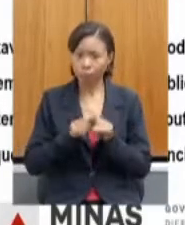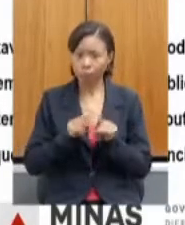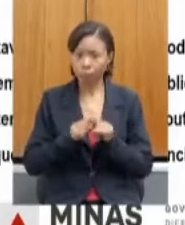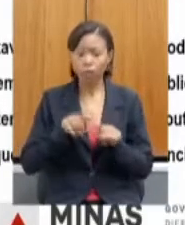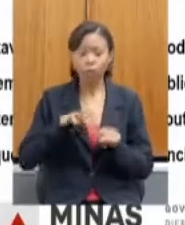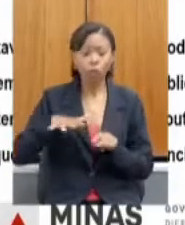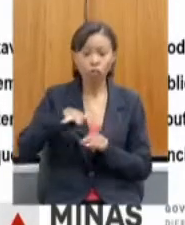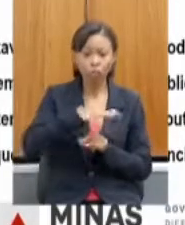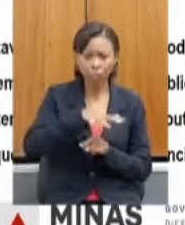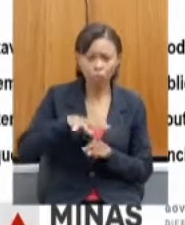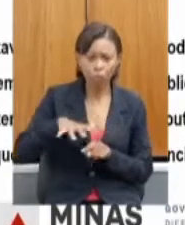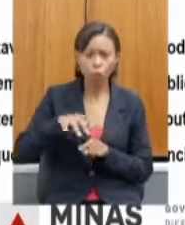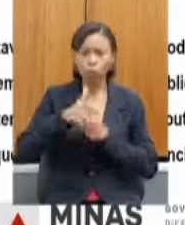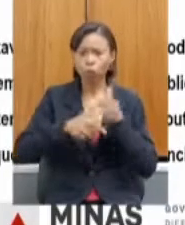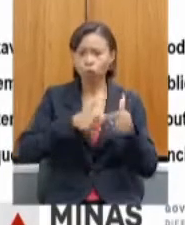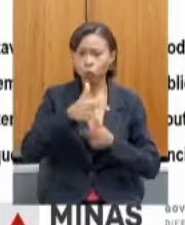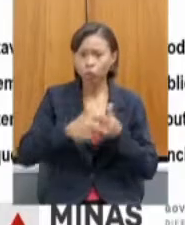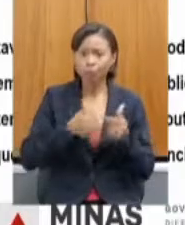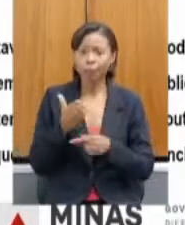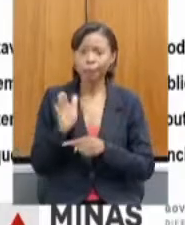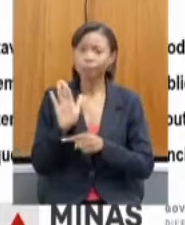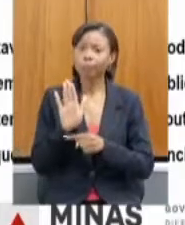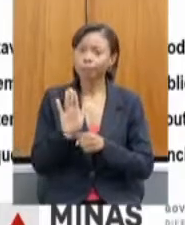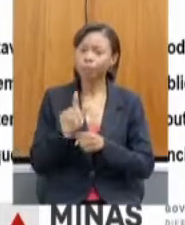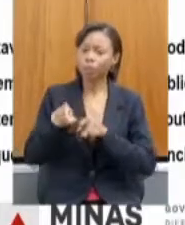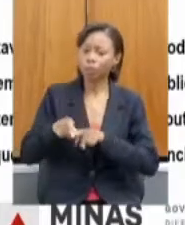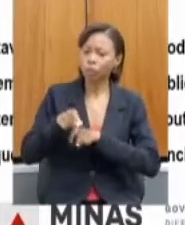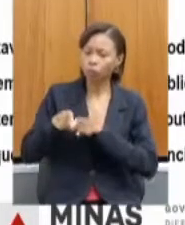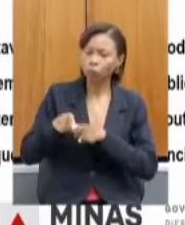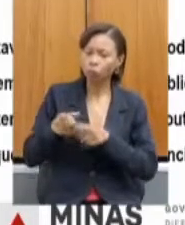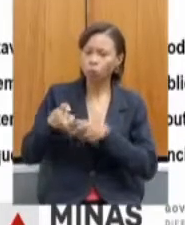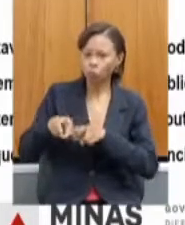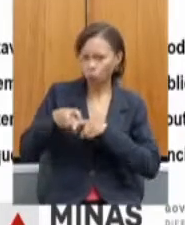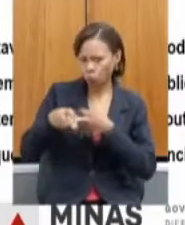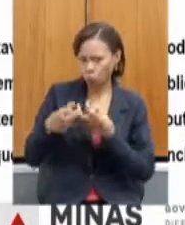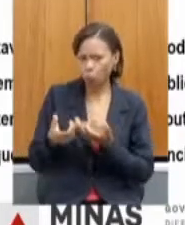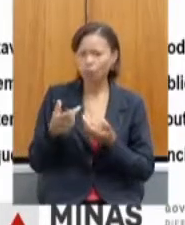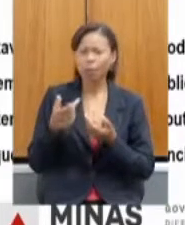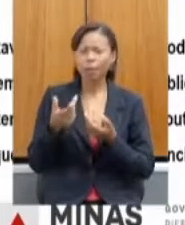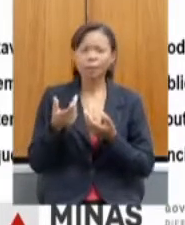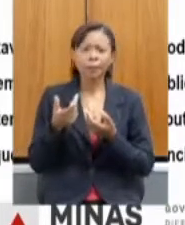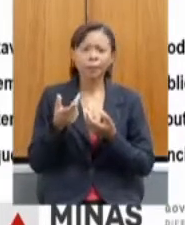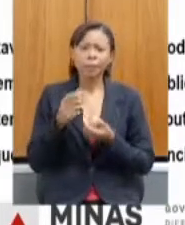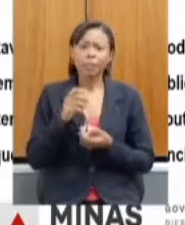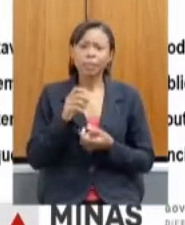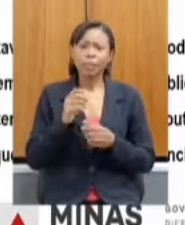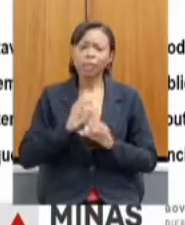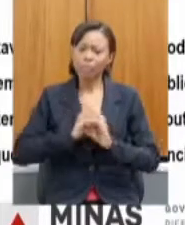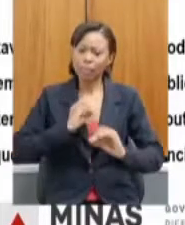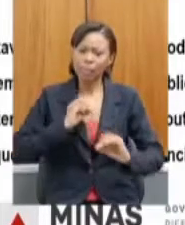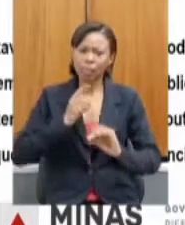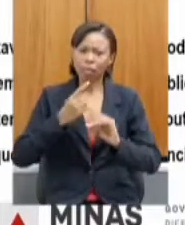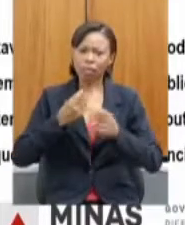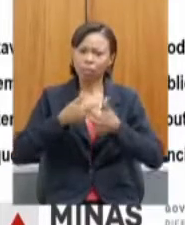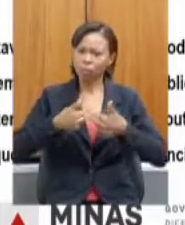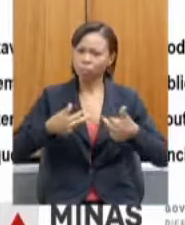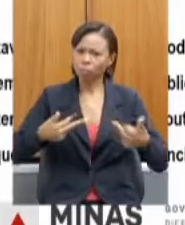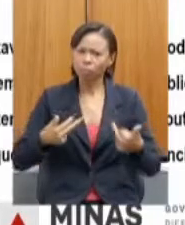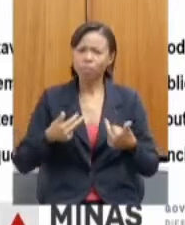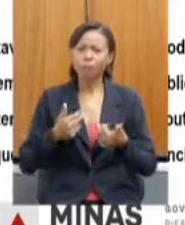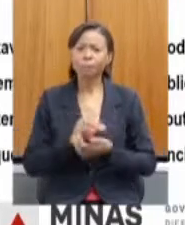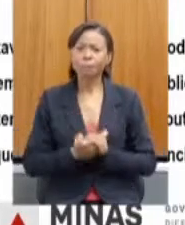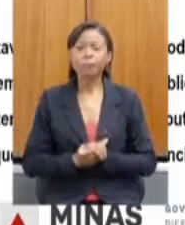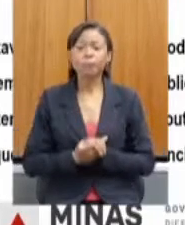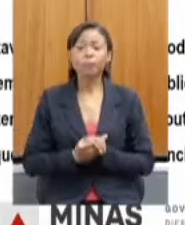agricultura quanto ao saneamento, à indústria, e foi fechado um acordo com um pouco mais bom senso que pudesse,